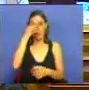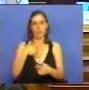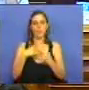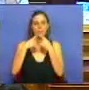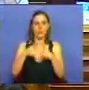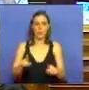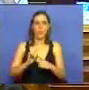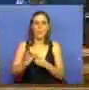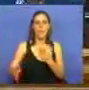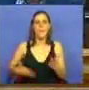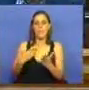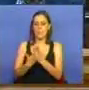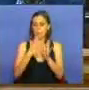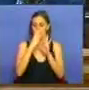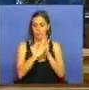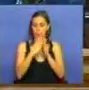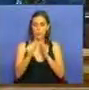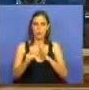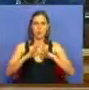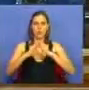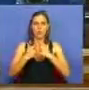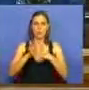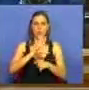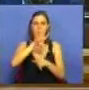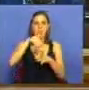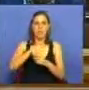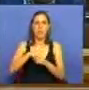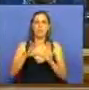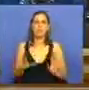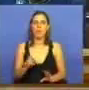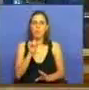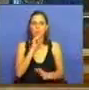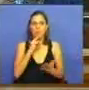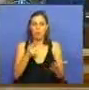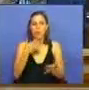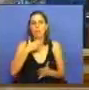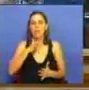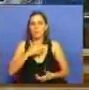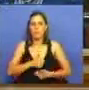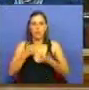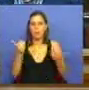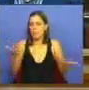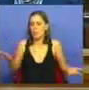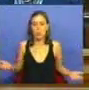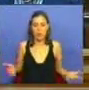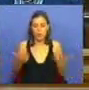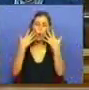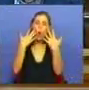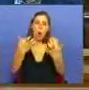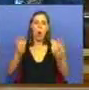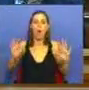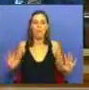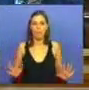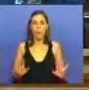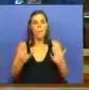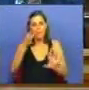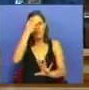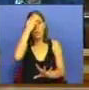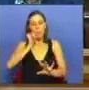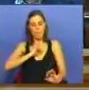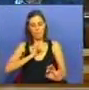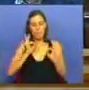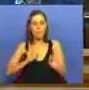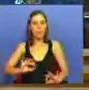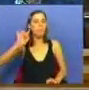Propomos um modelo de estrutura interna que poderá ser aperfeiçoado, obviamente, mas entendemos